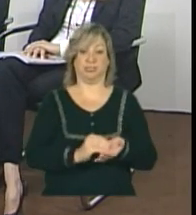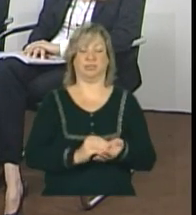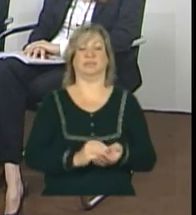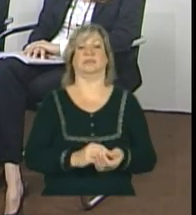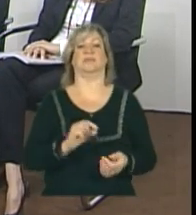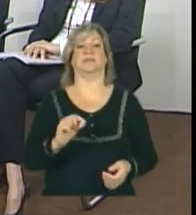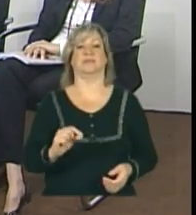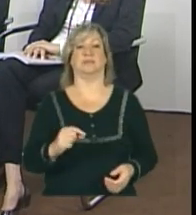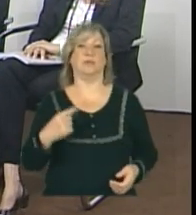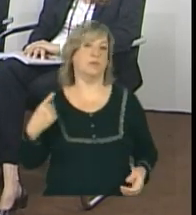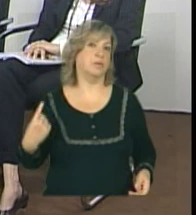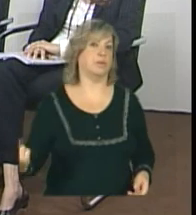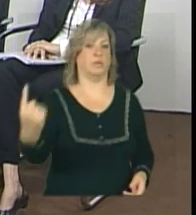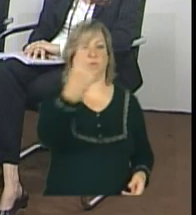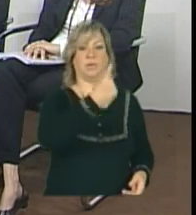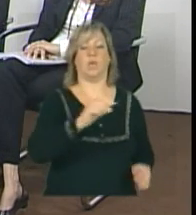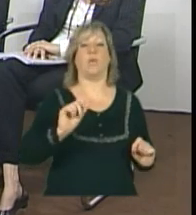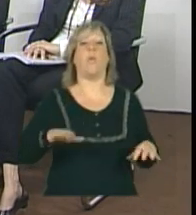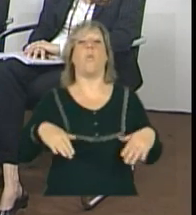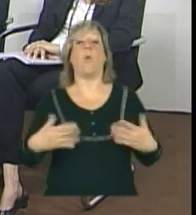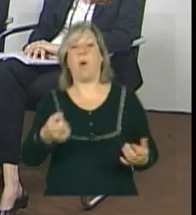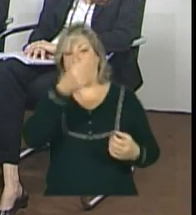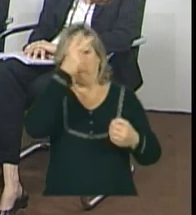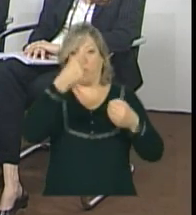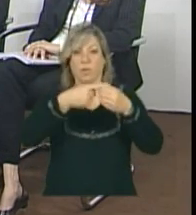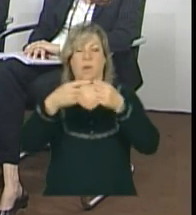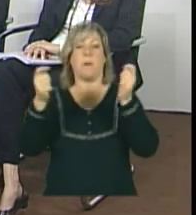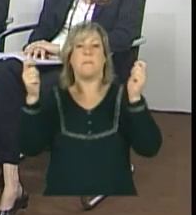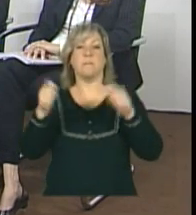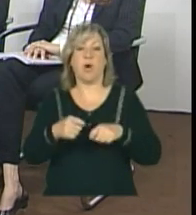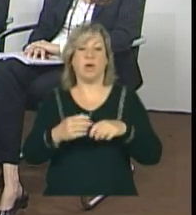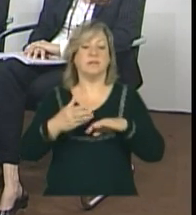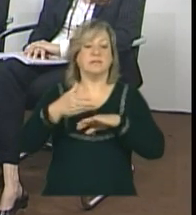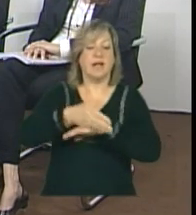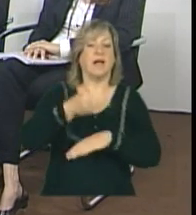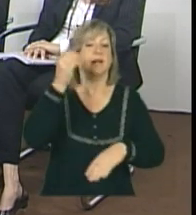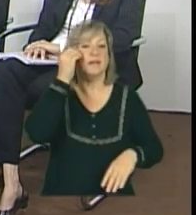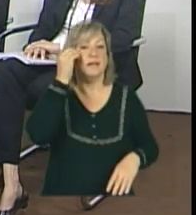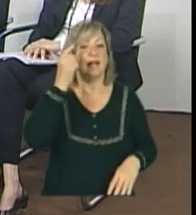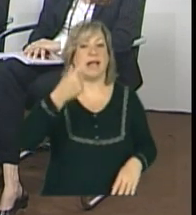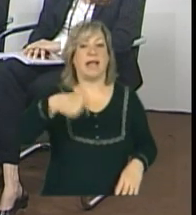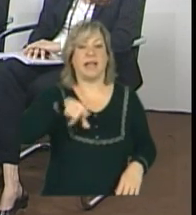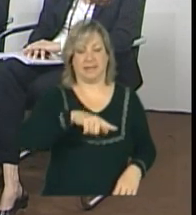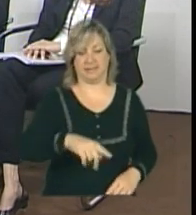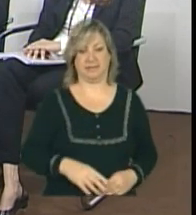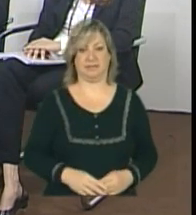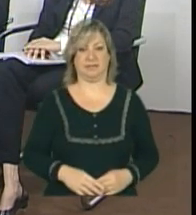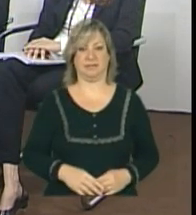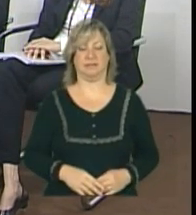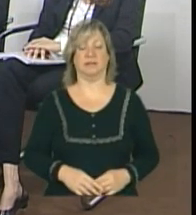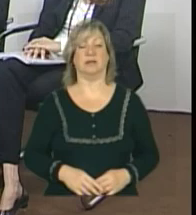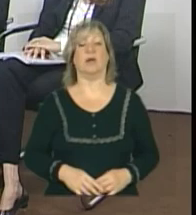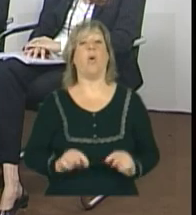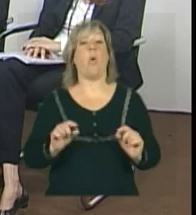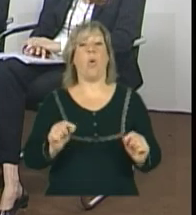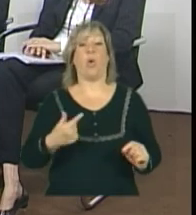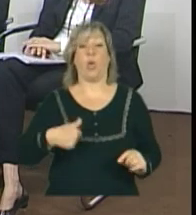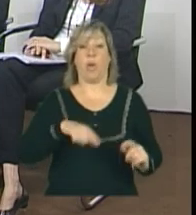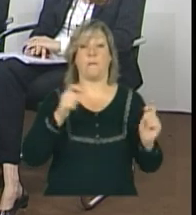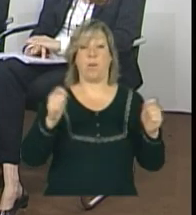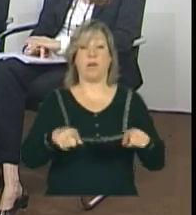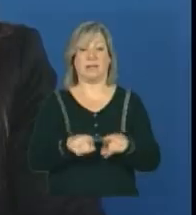unidade da federação, quais são os municípios que poderão acessar essas experiências. O que a gente pode também buscar,